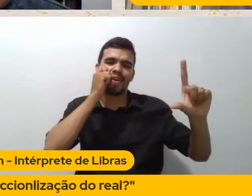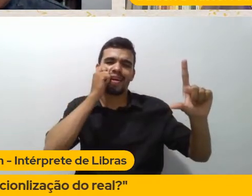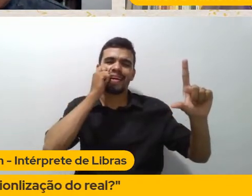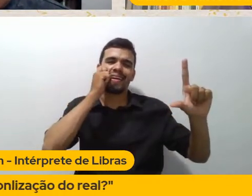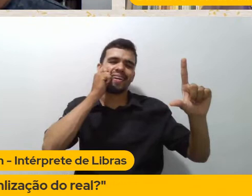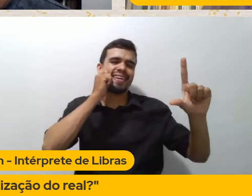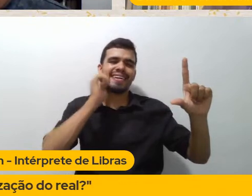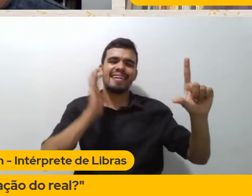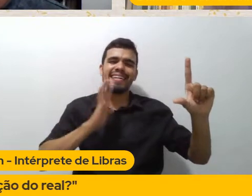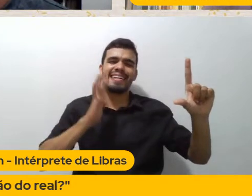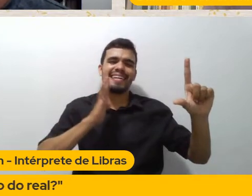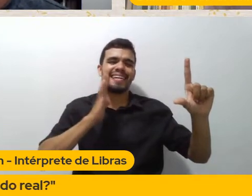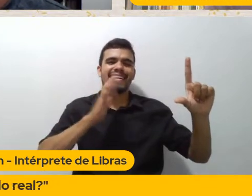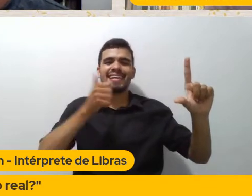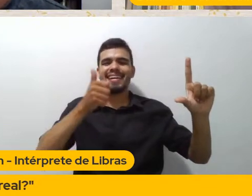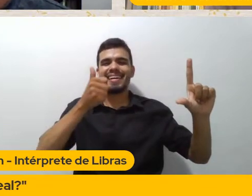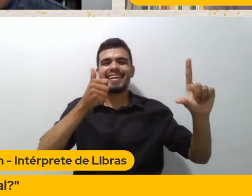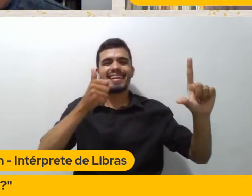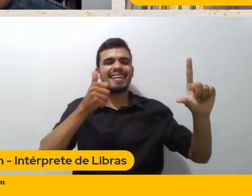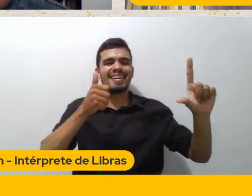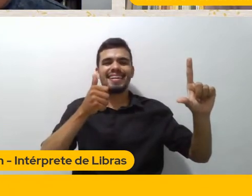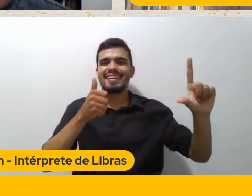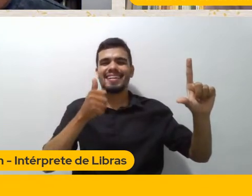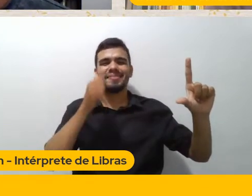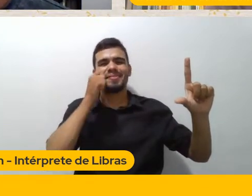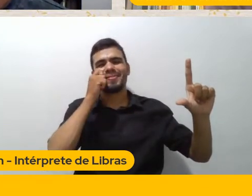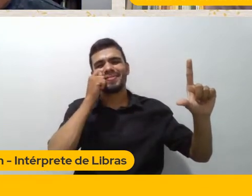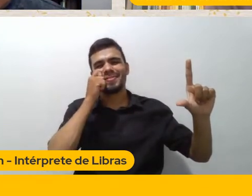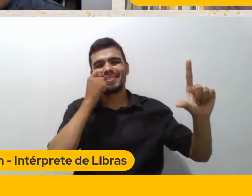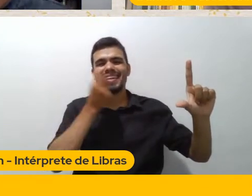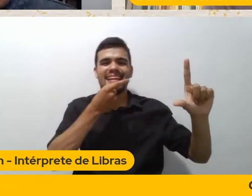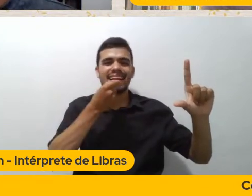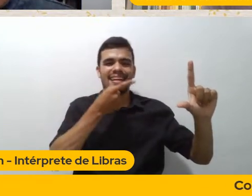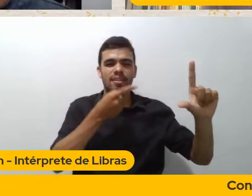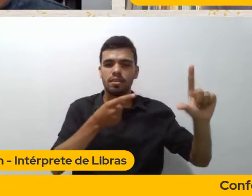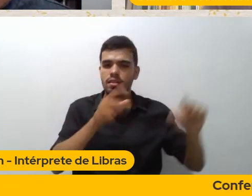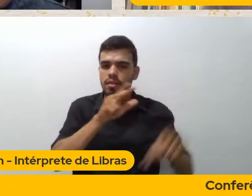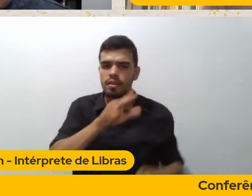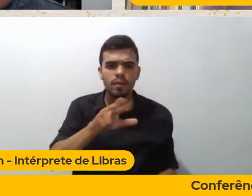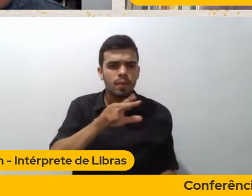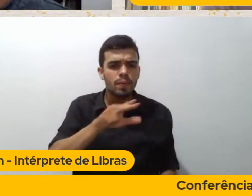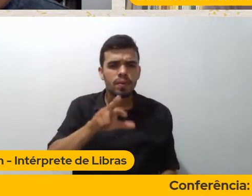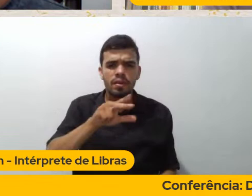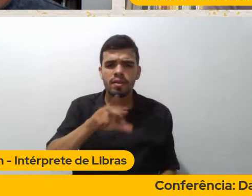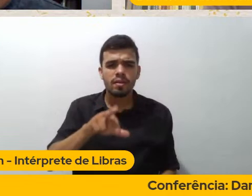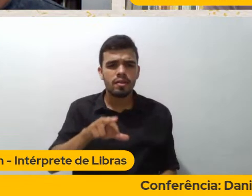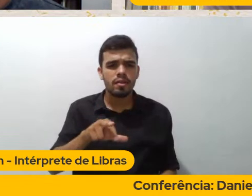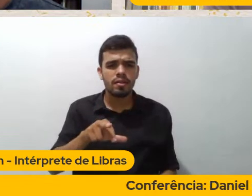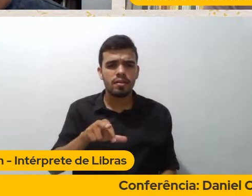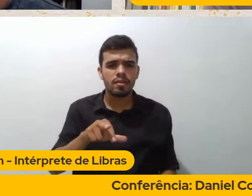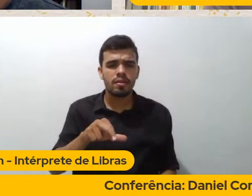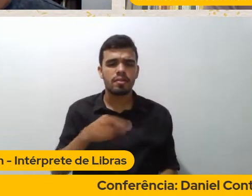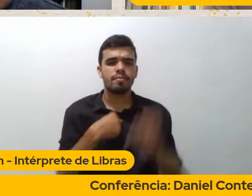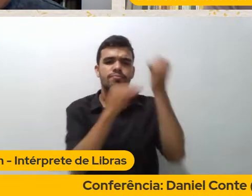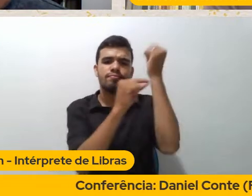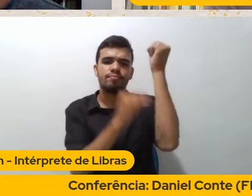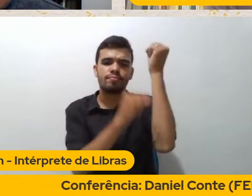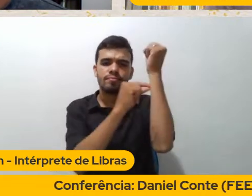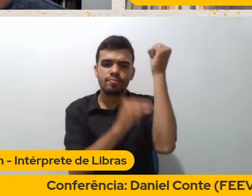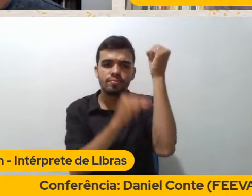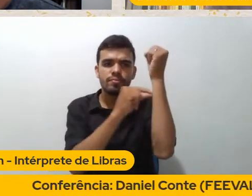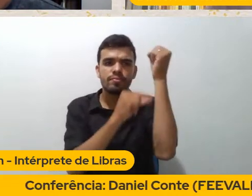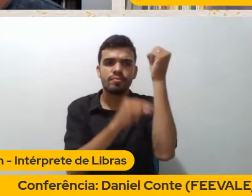Unidos Para divertir As crianças Mas foi um desenho Que tem toda Uma herança Imaginária Do século XIX Do domínio